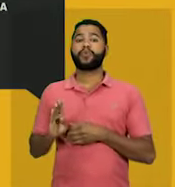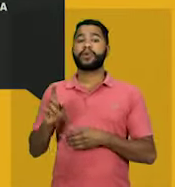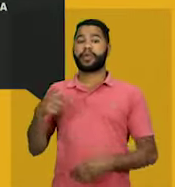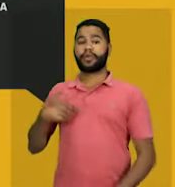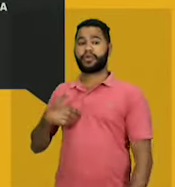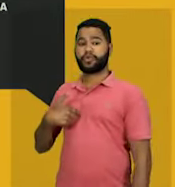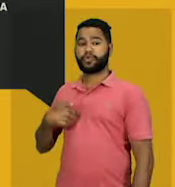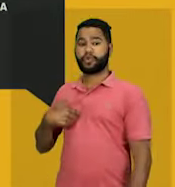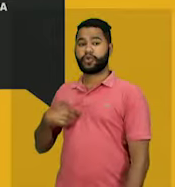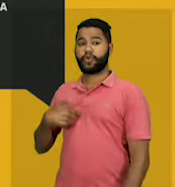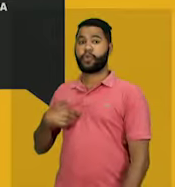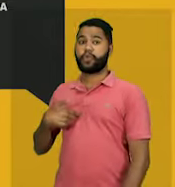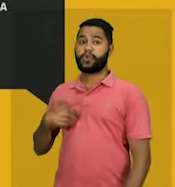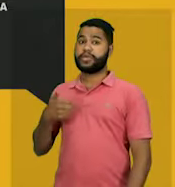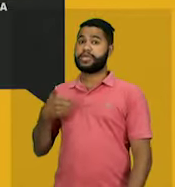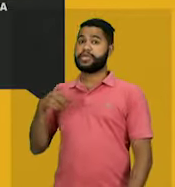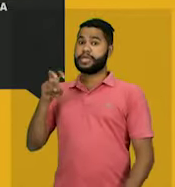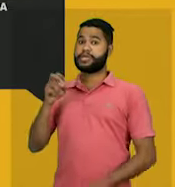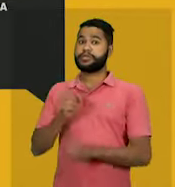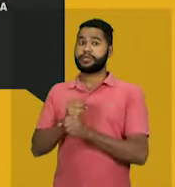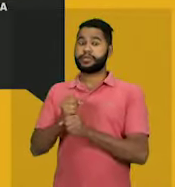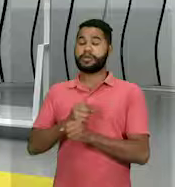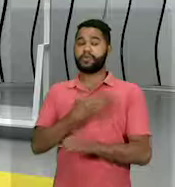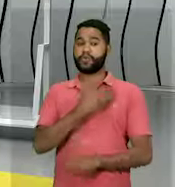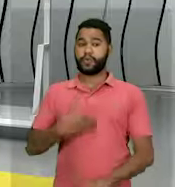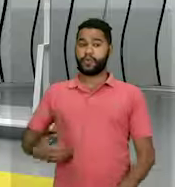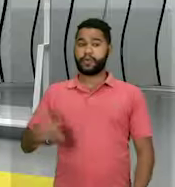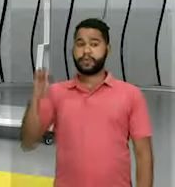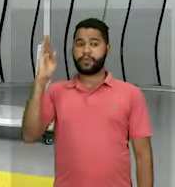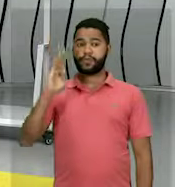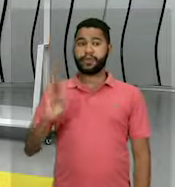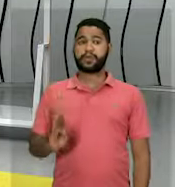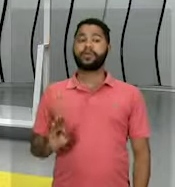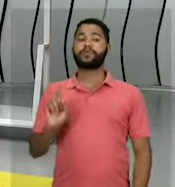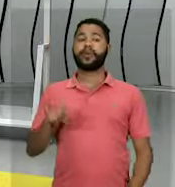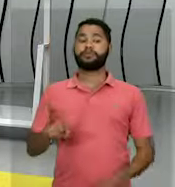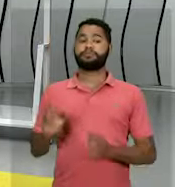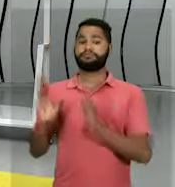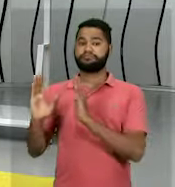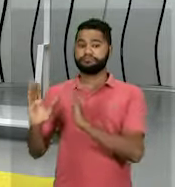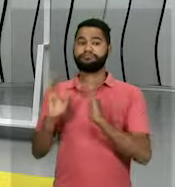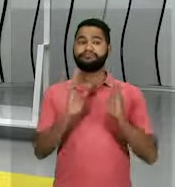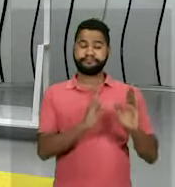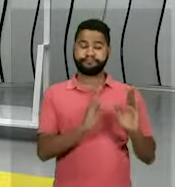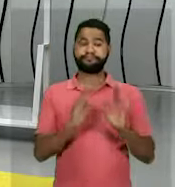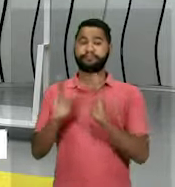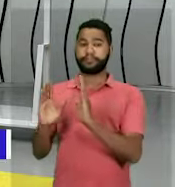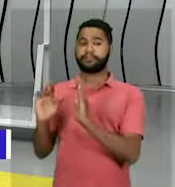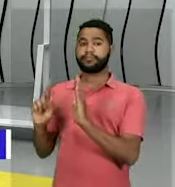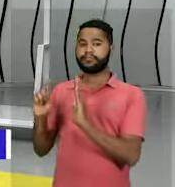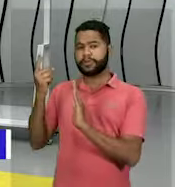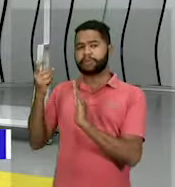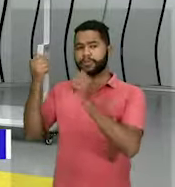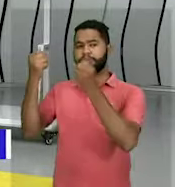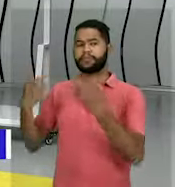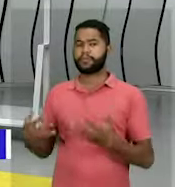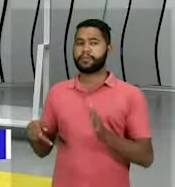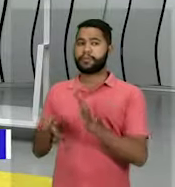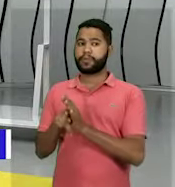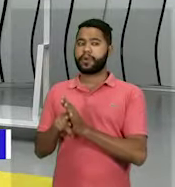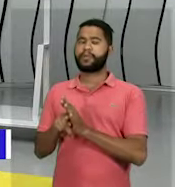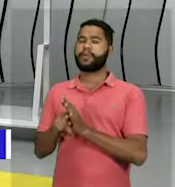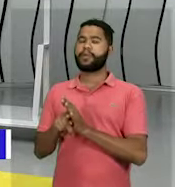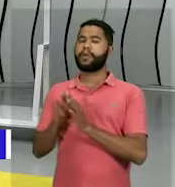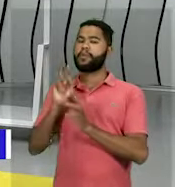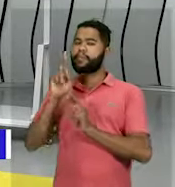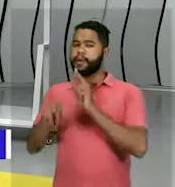governar o Brasil por 15 anos, nós dividimos em duas partes. A primeira parte nós vamos falar, resolver questões no